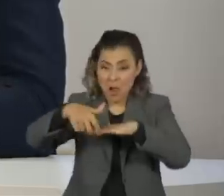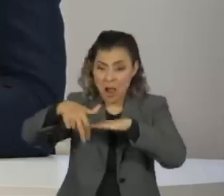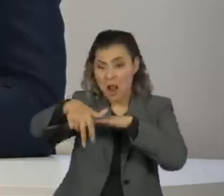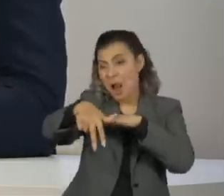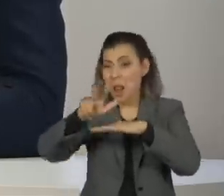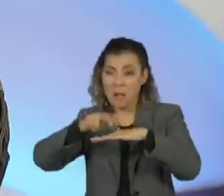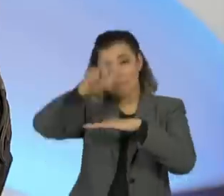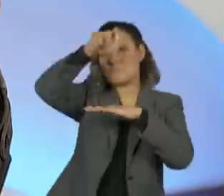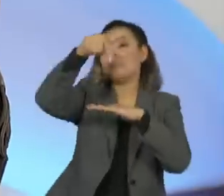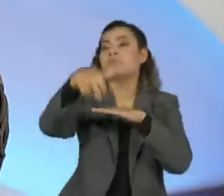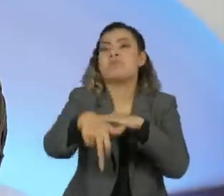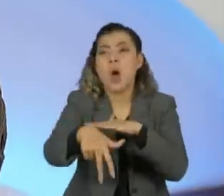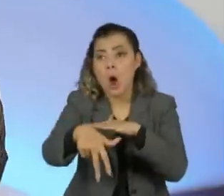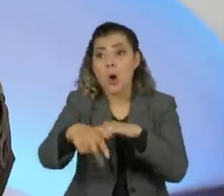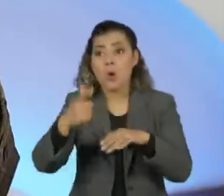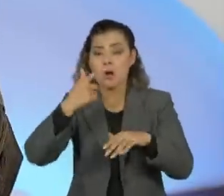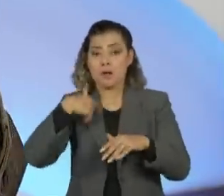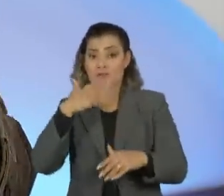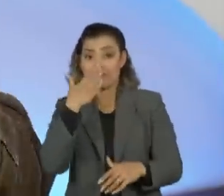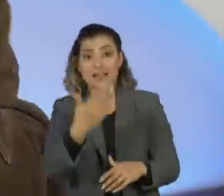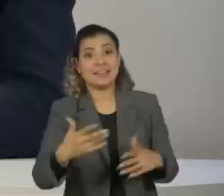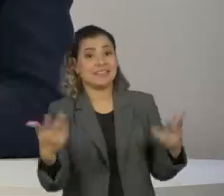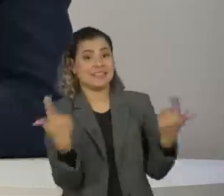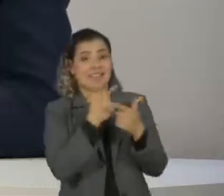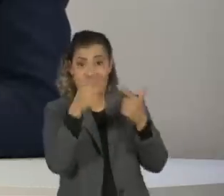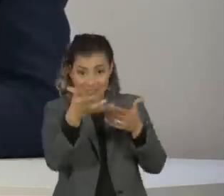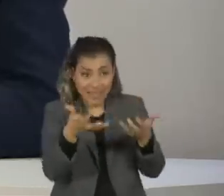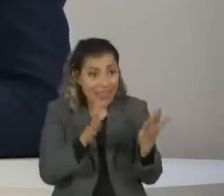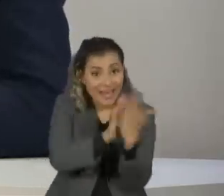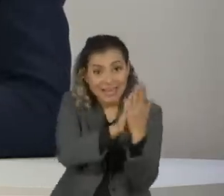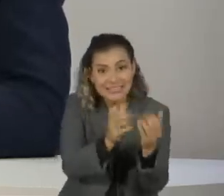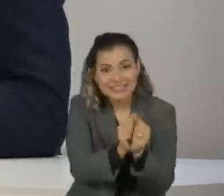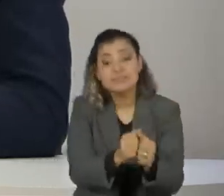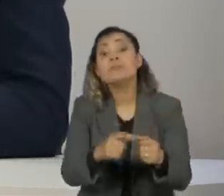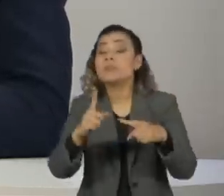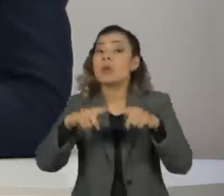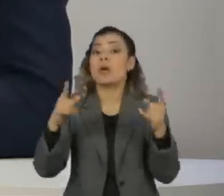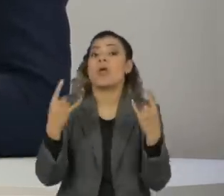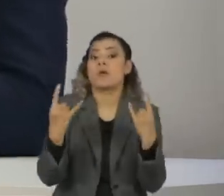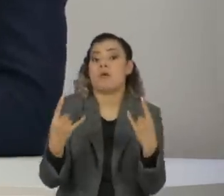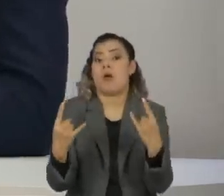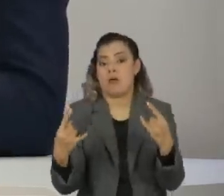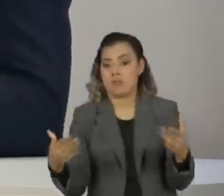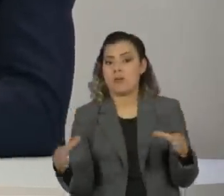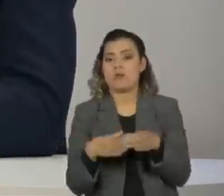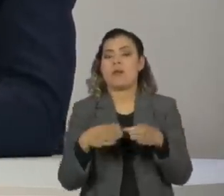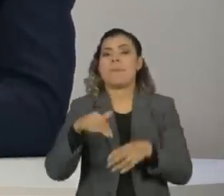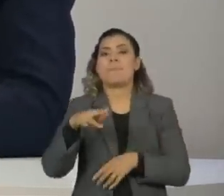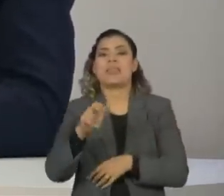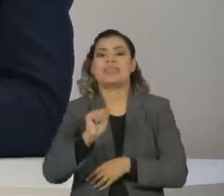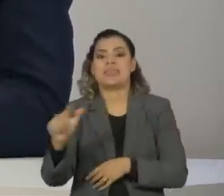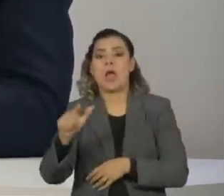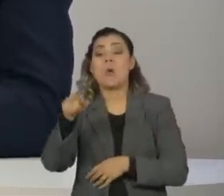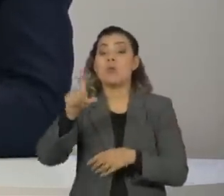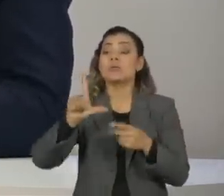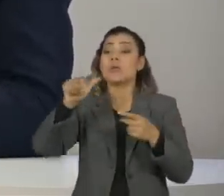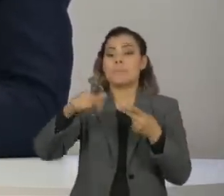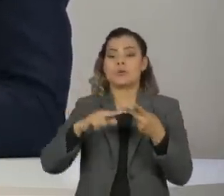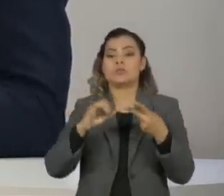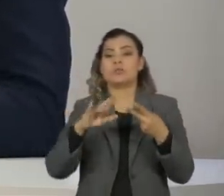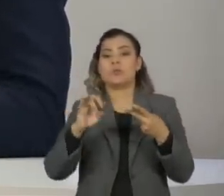o seguinte... Para me jogar lá. Não, eu não joguei, aquele dia era o dia do metal e você veio logo depois de sepultura.